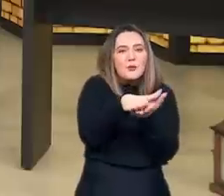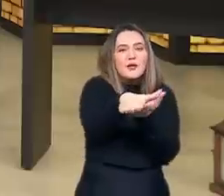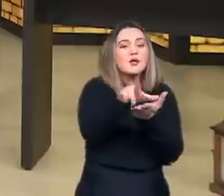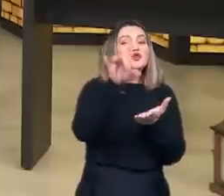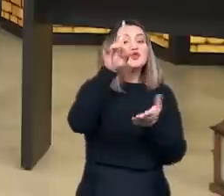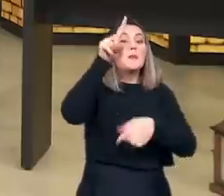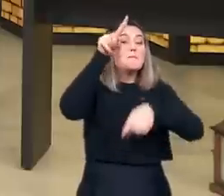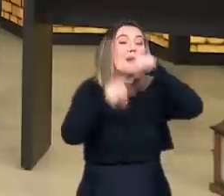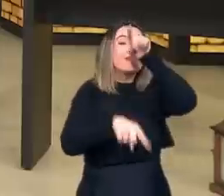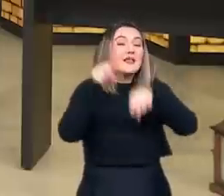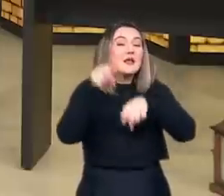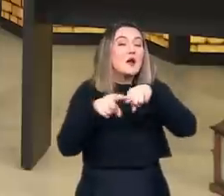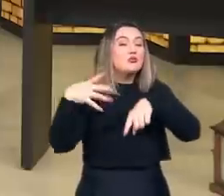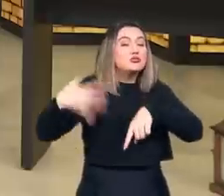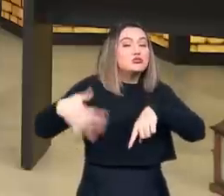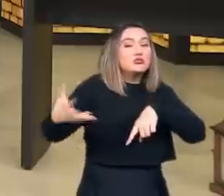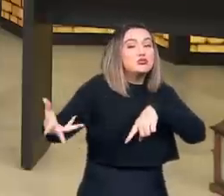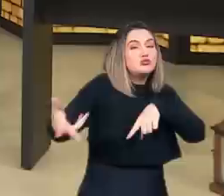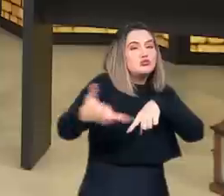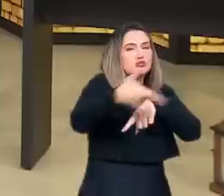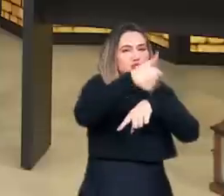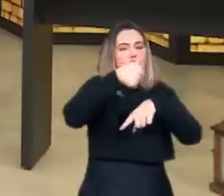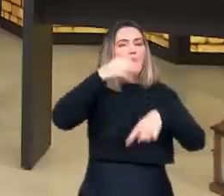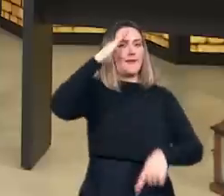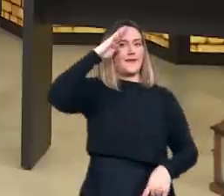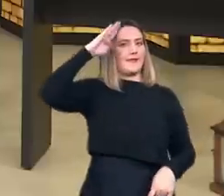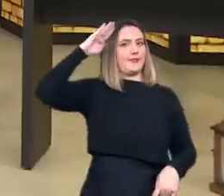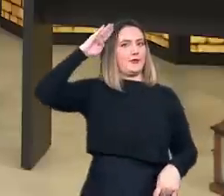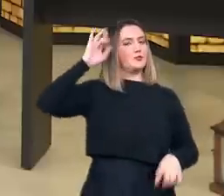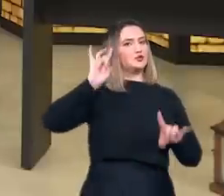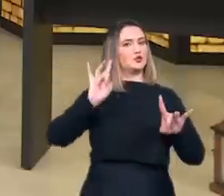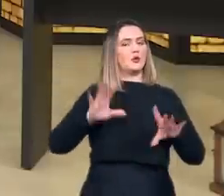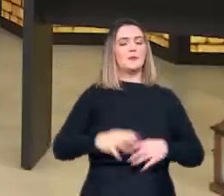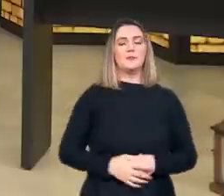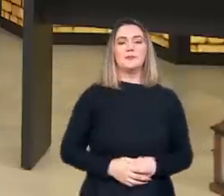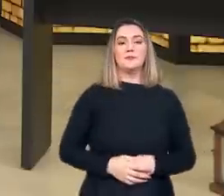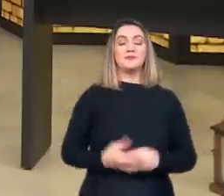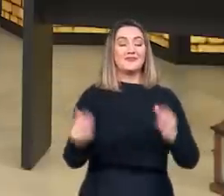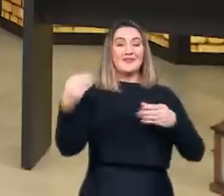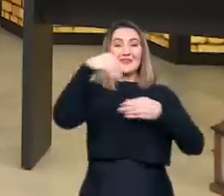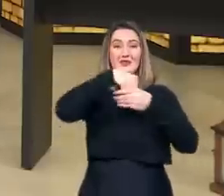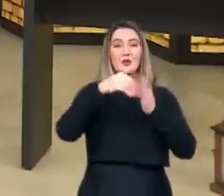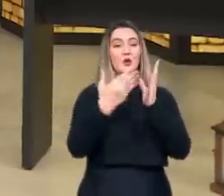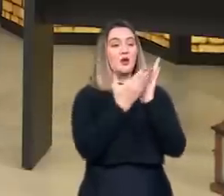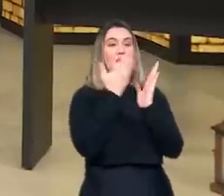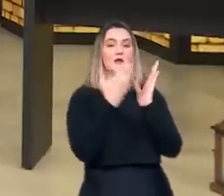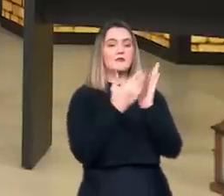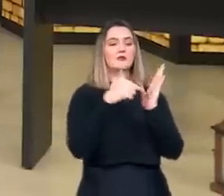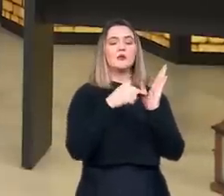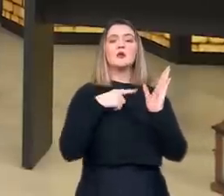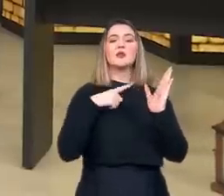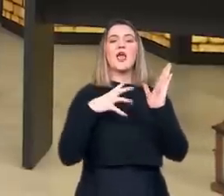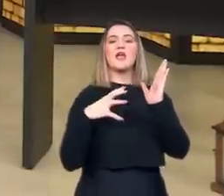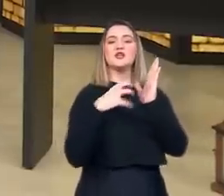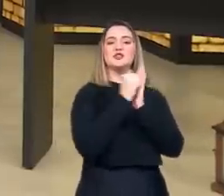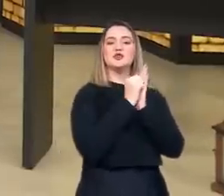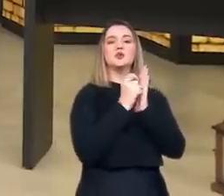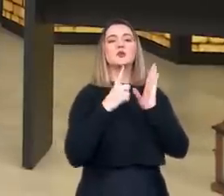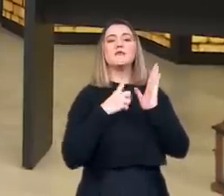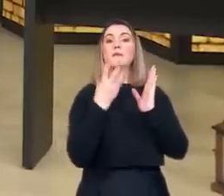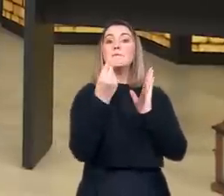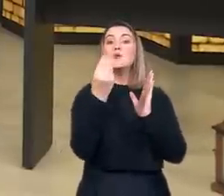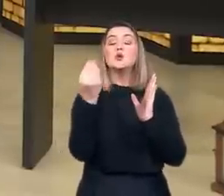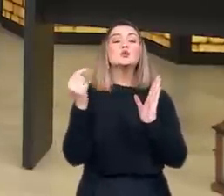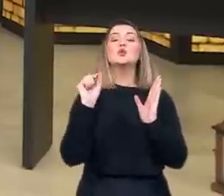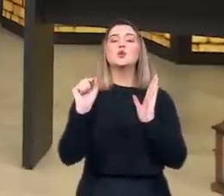de alto padrão acadêmico. Nesse livro, registra-se que houve muitas e muitas destruições